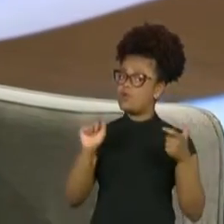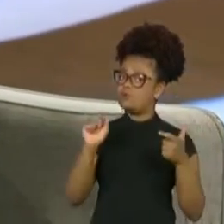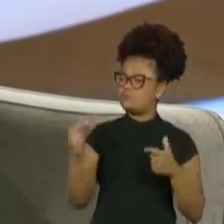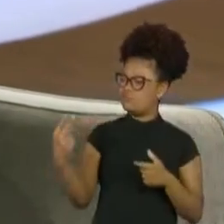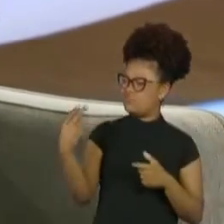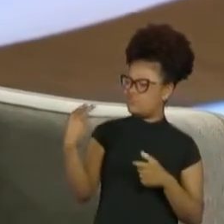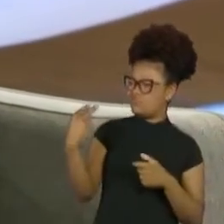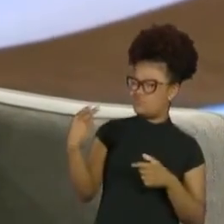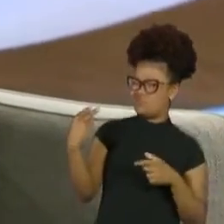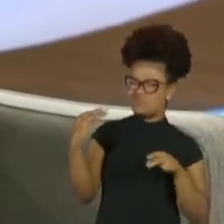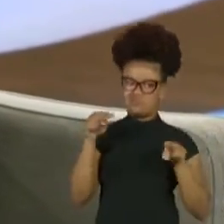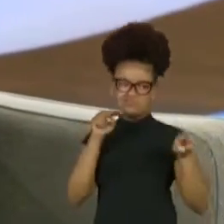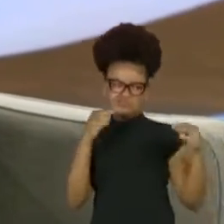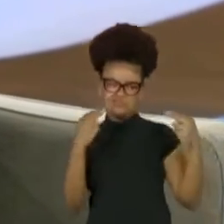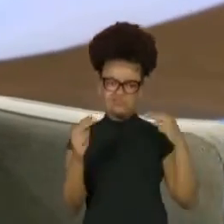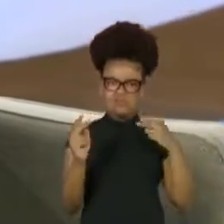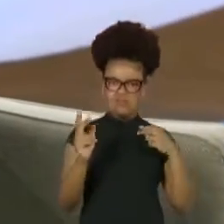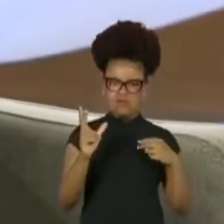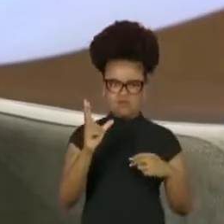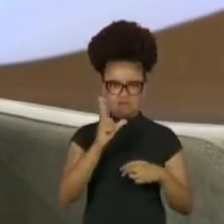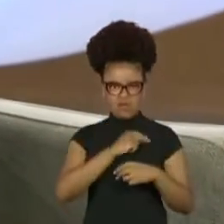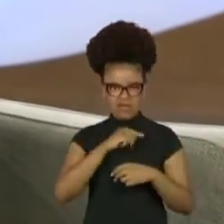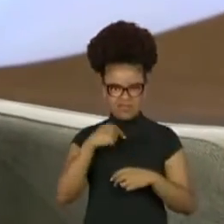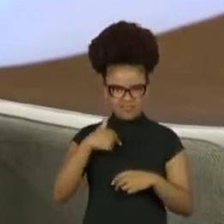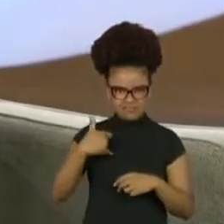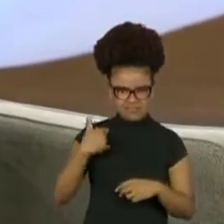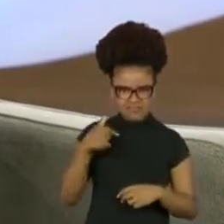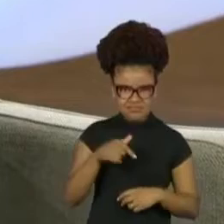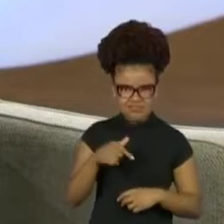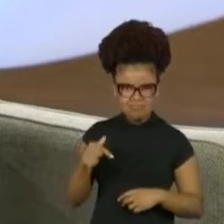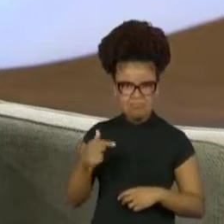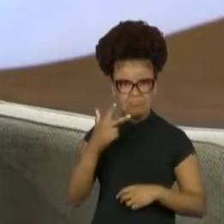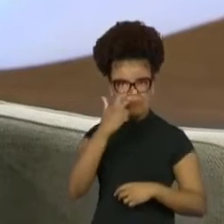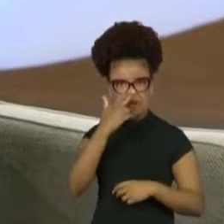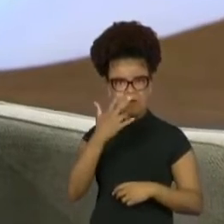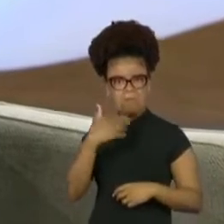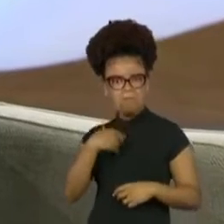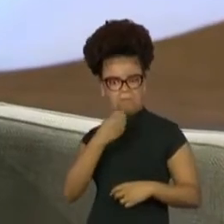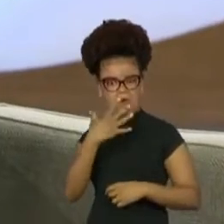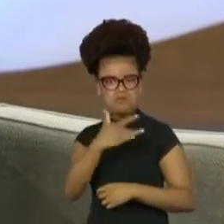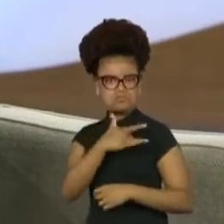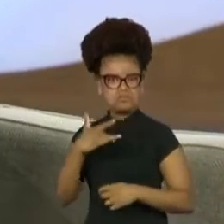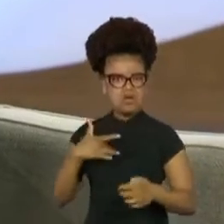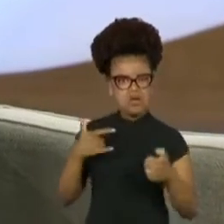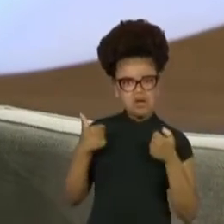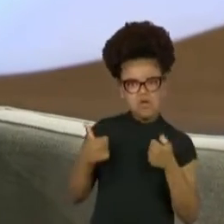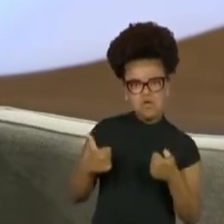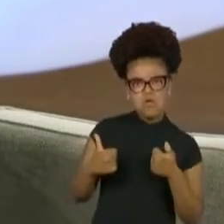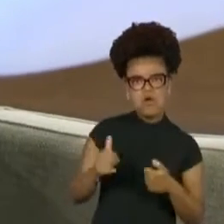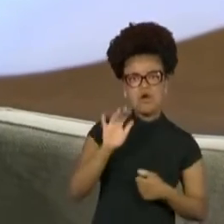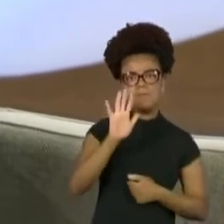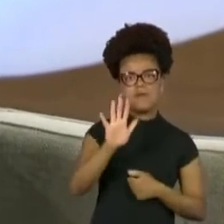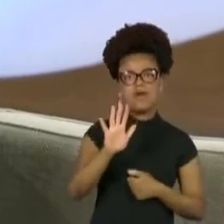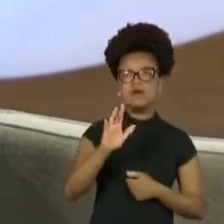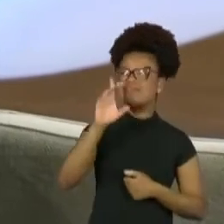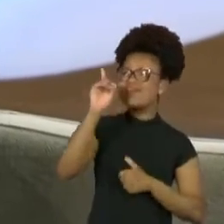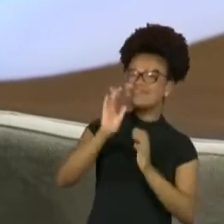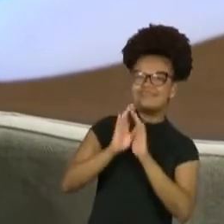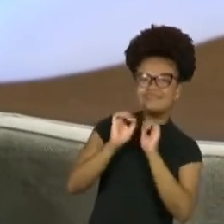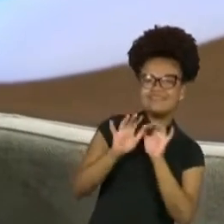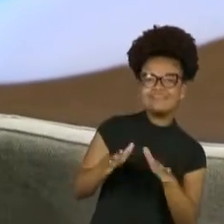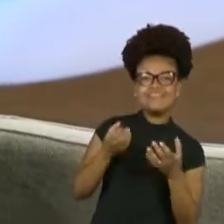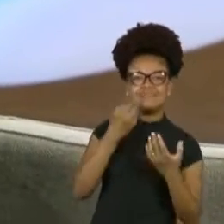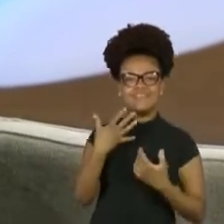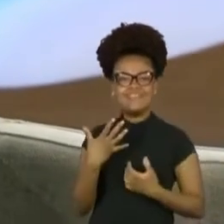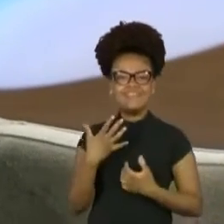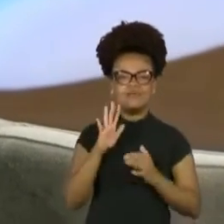super ativa, bem conservada, com saúde, graças a Deus. Agora, o que as pessoas cobram muito de mim